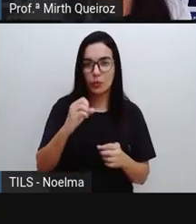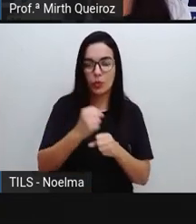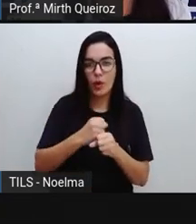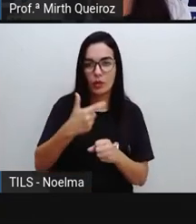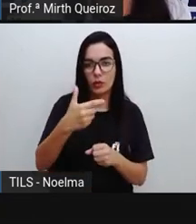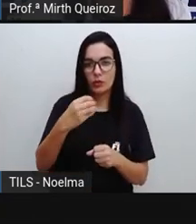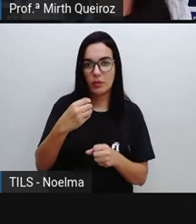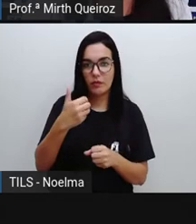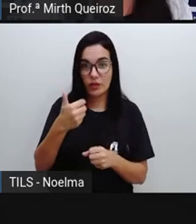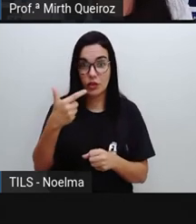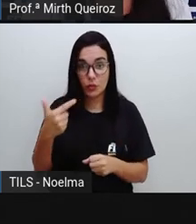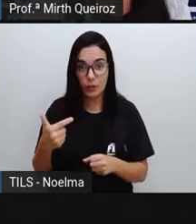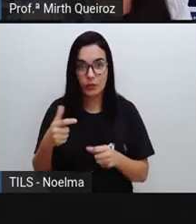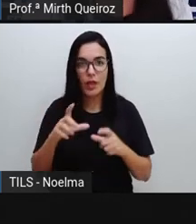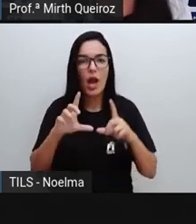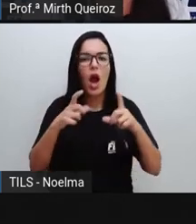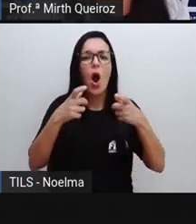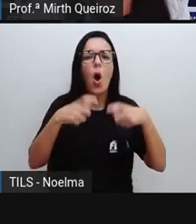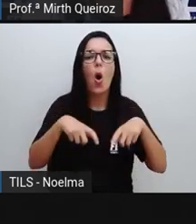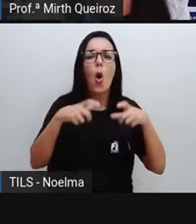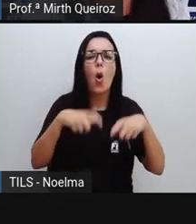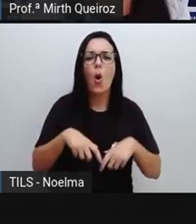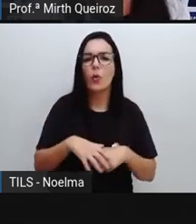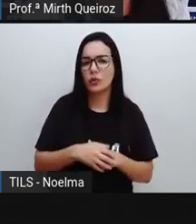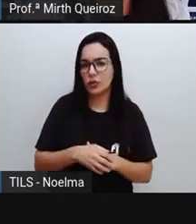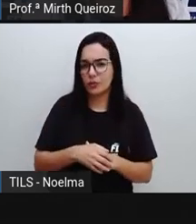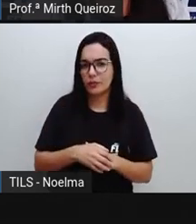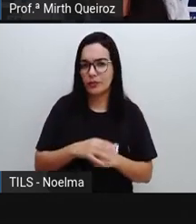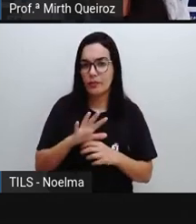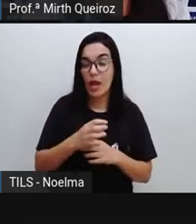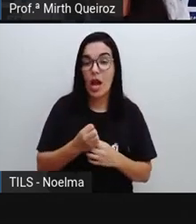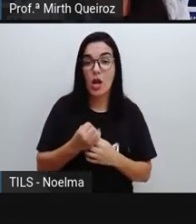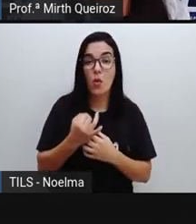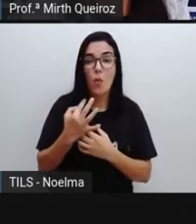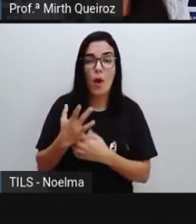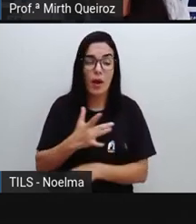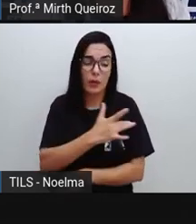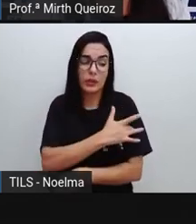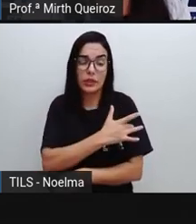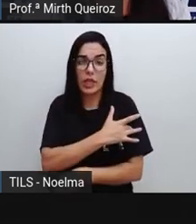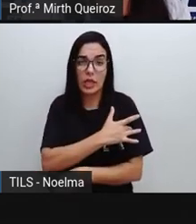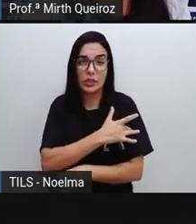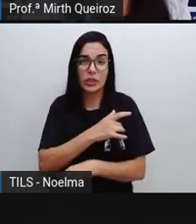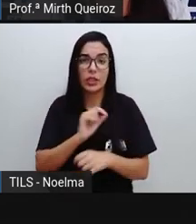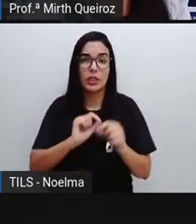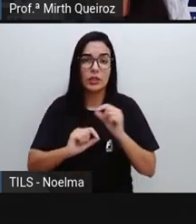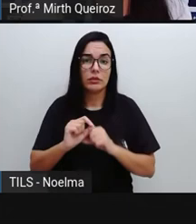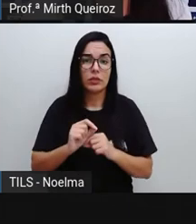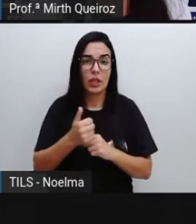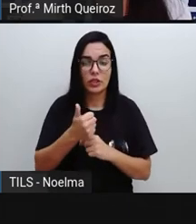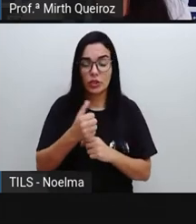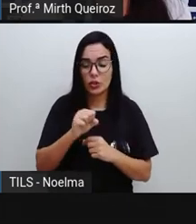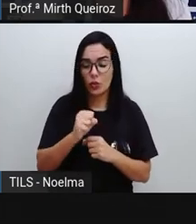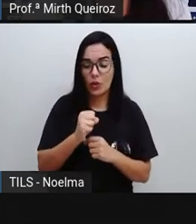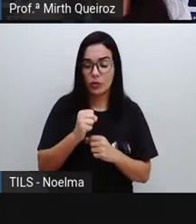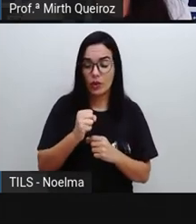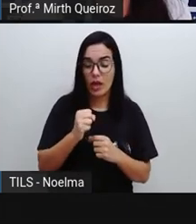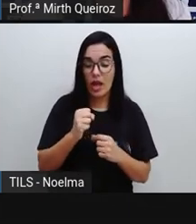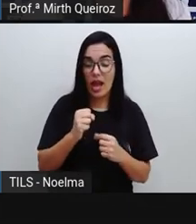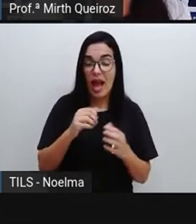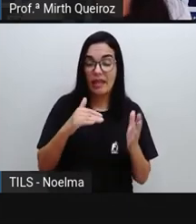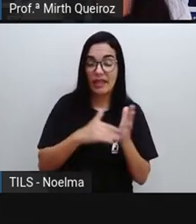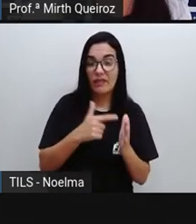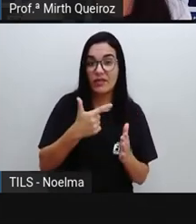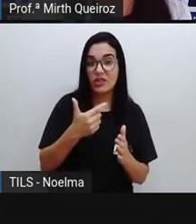Onde? Qual a quantidade de doses recebidas de 18 de janeiro a